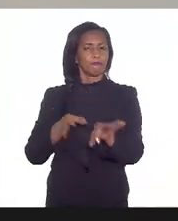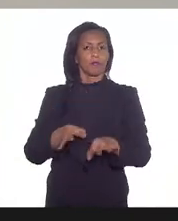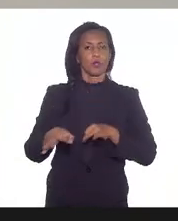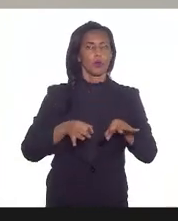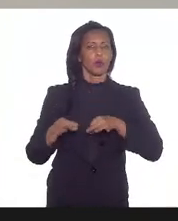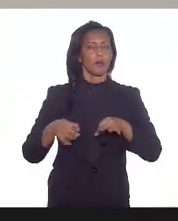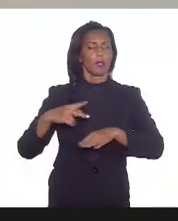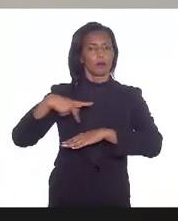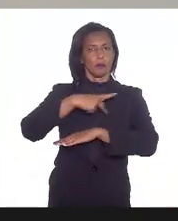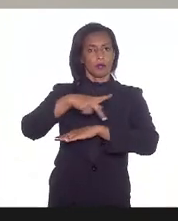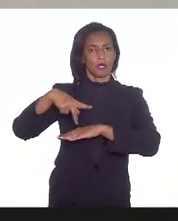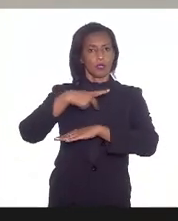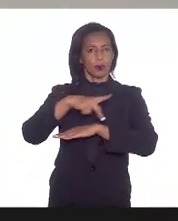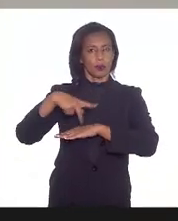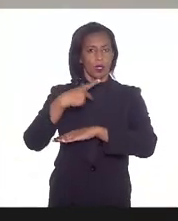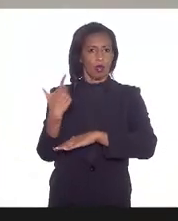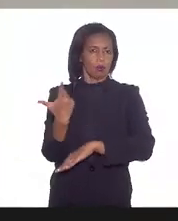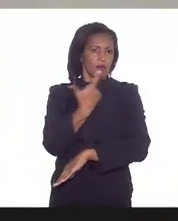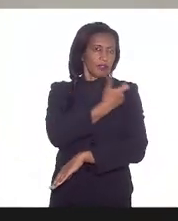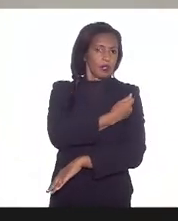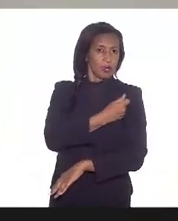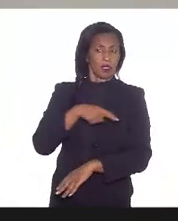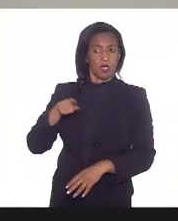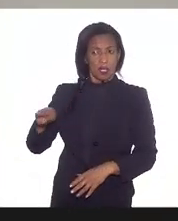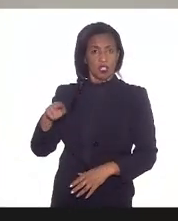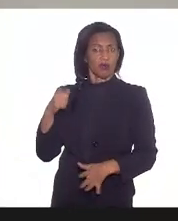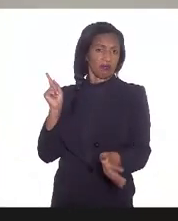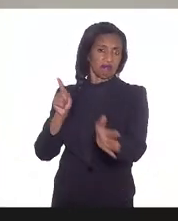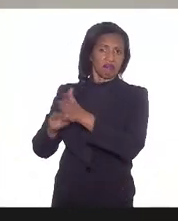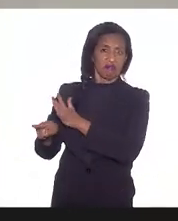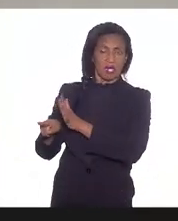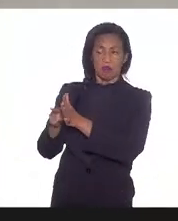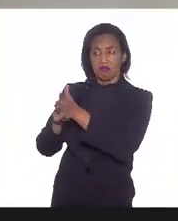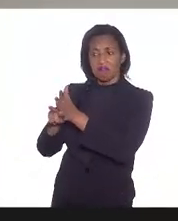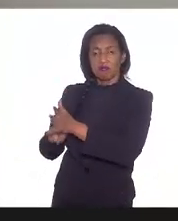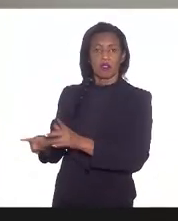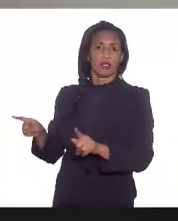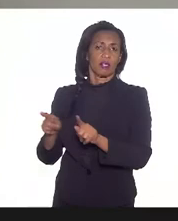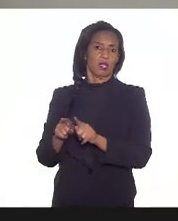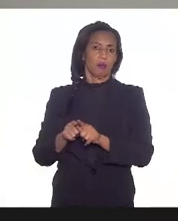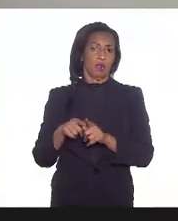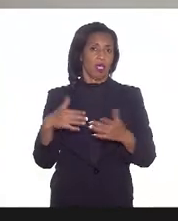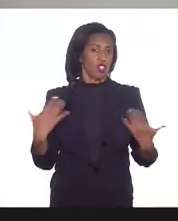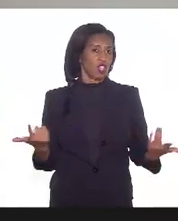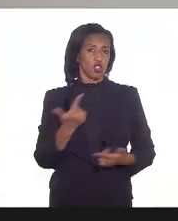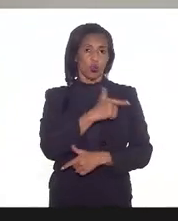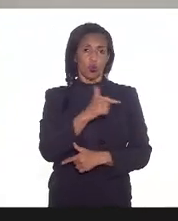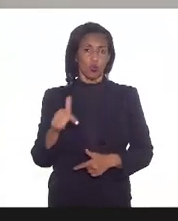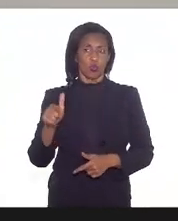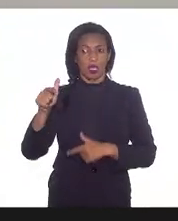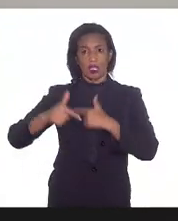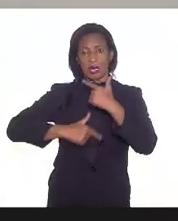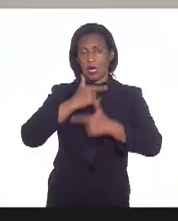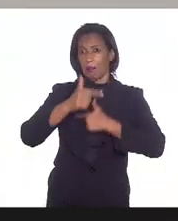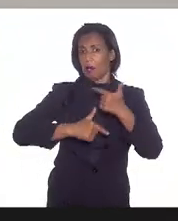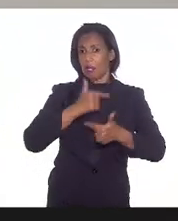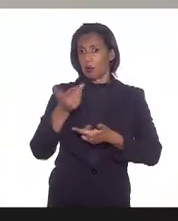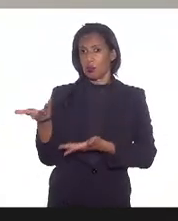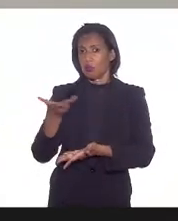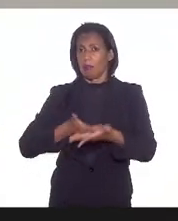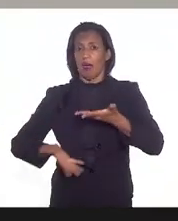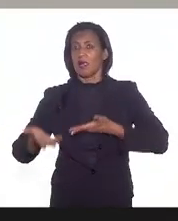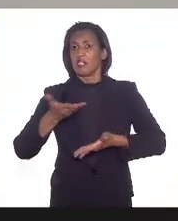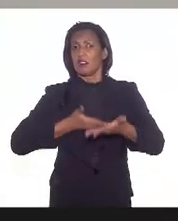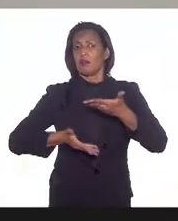nacional de operacionalização da vacina eles deveriam ser consultados então a gente não tem usuários e trabalhadores participando da